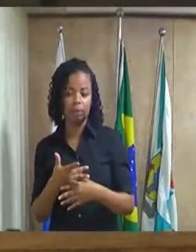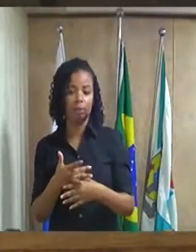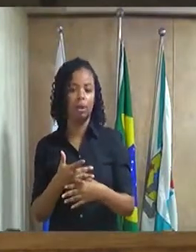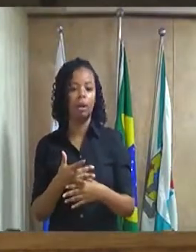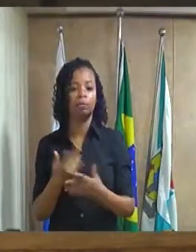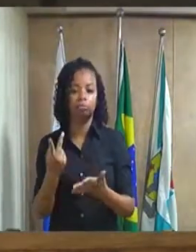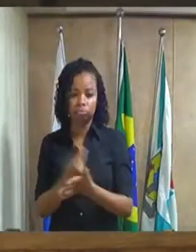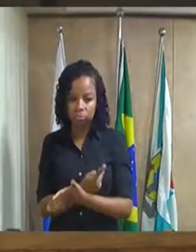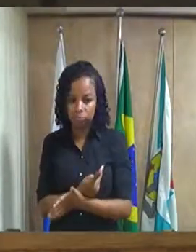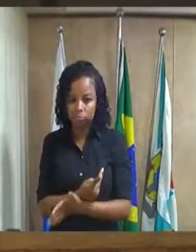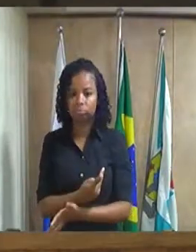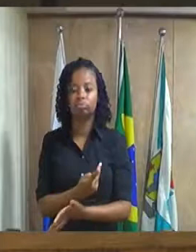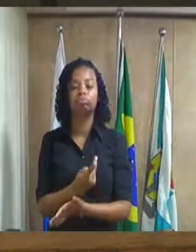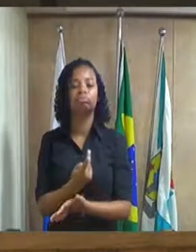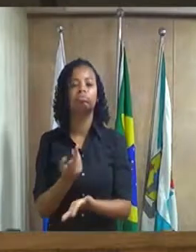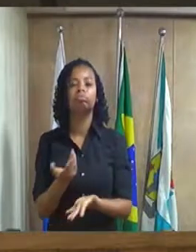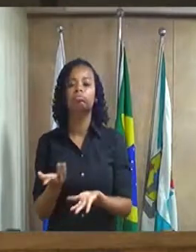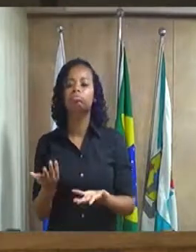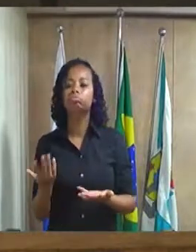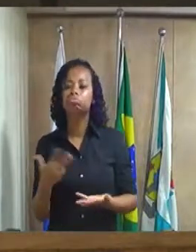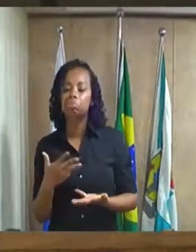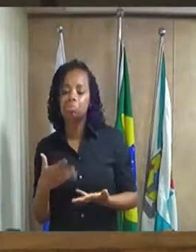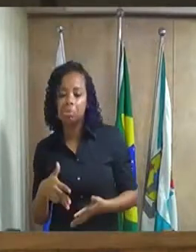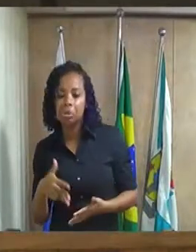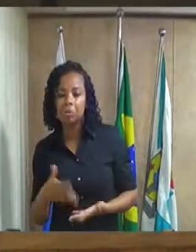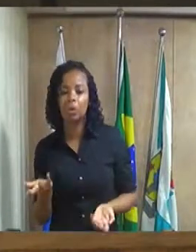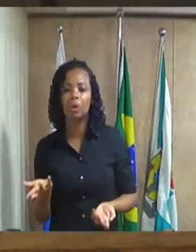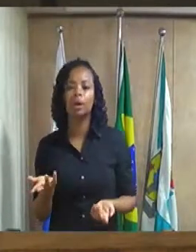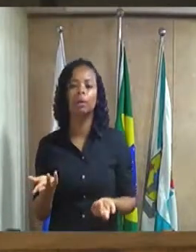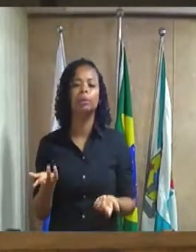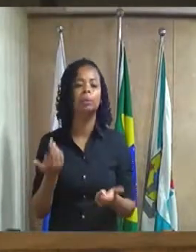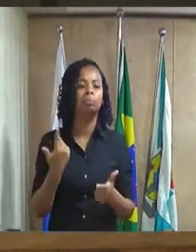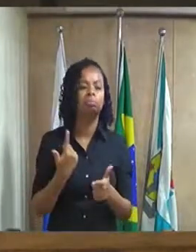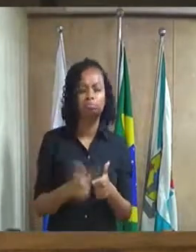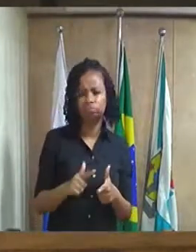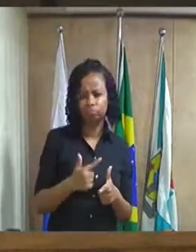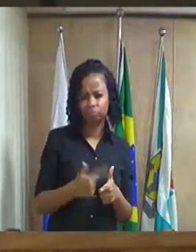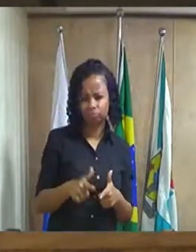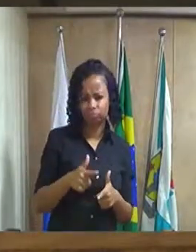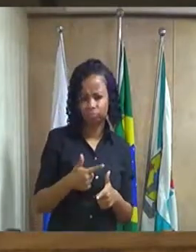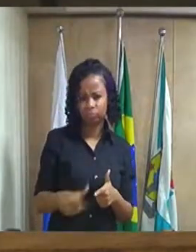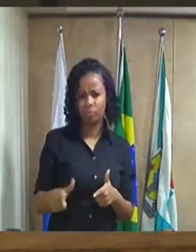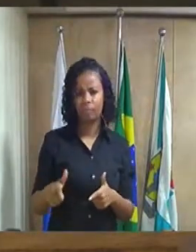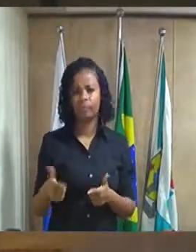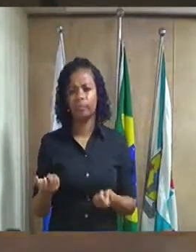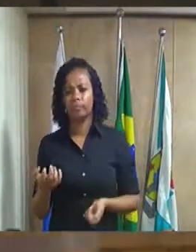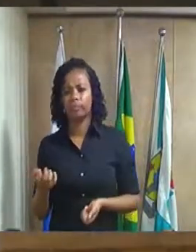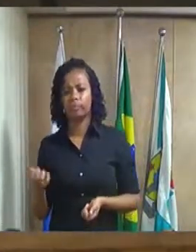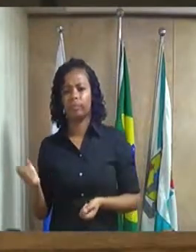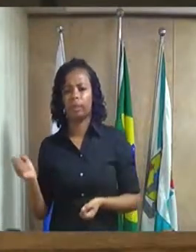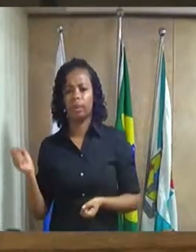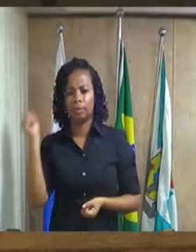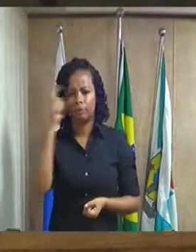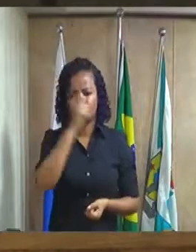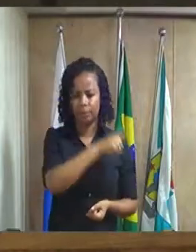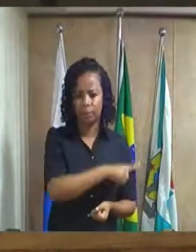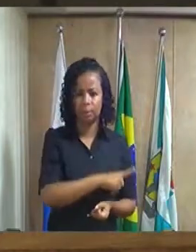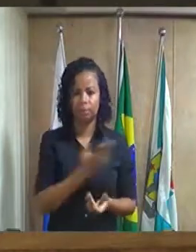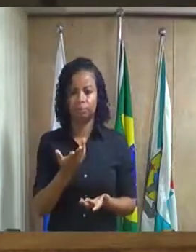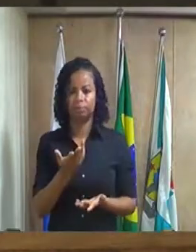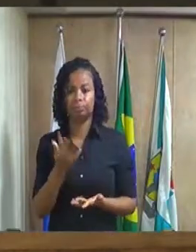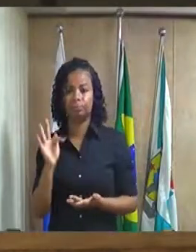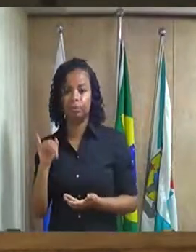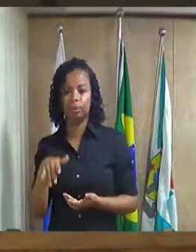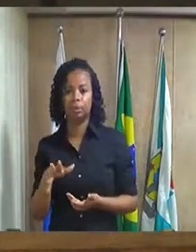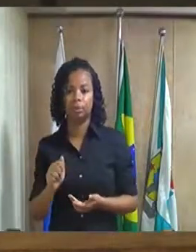por uma situação financeira difícil como